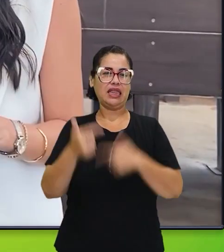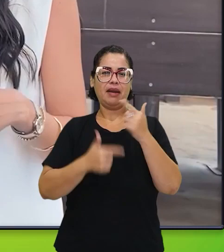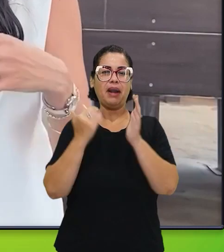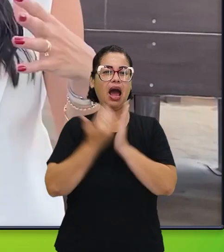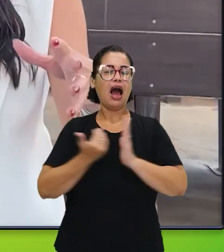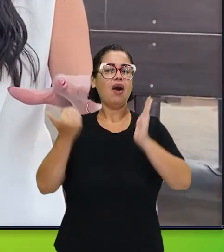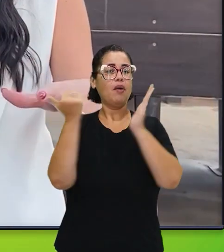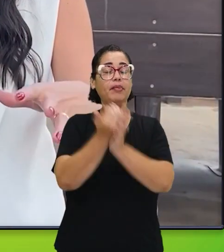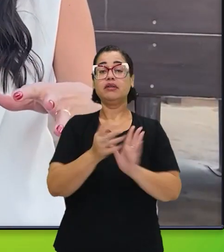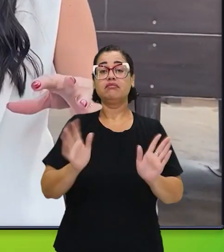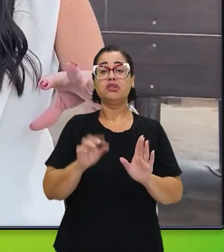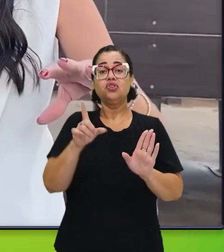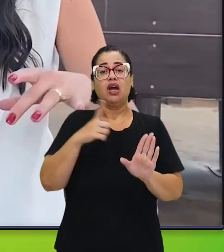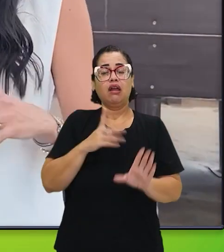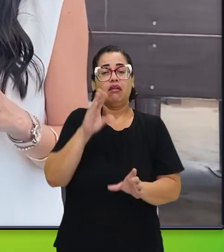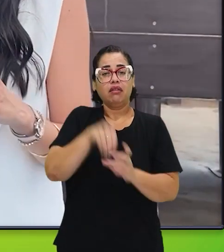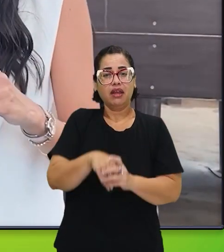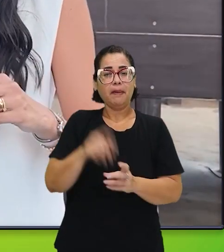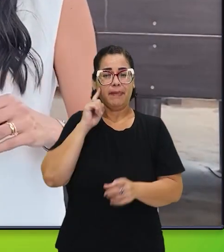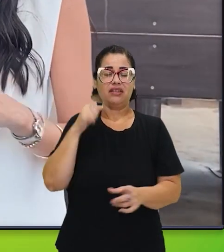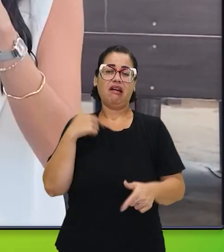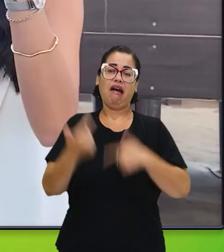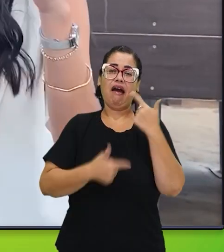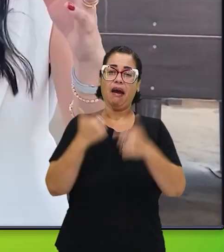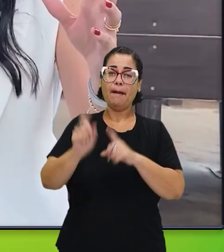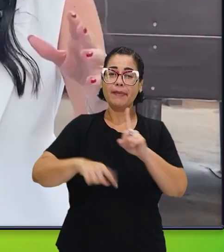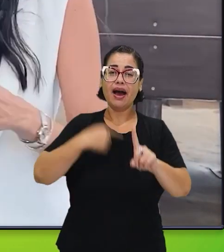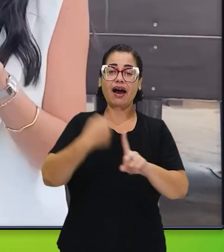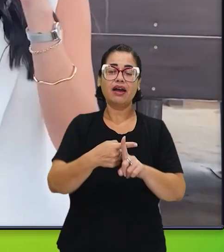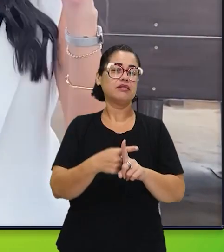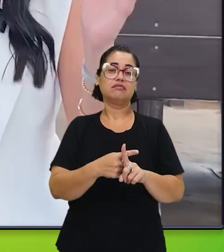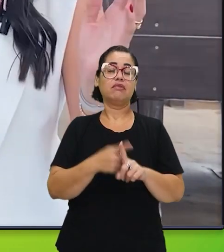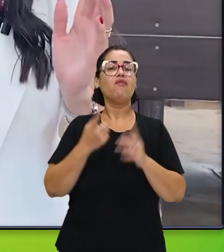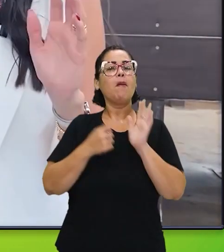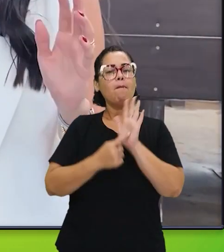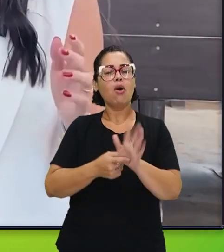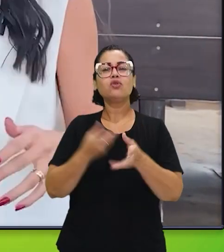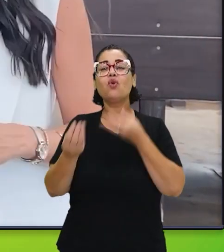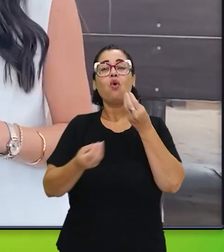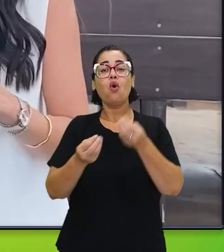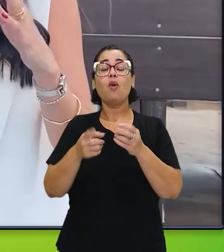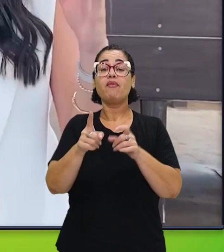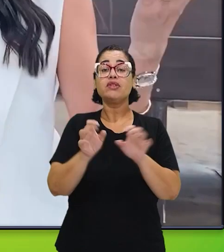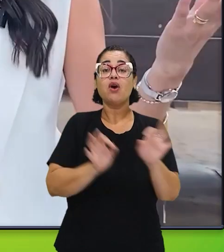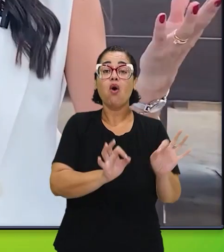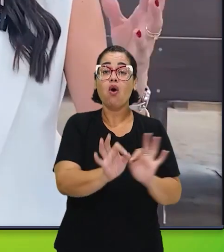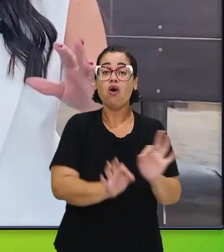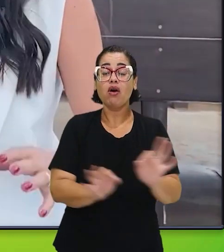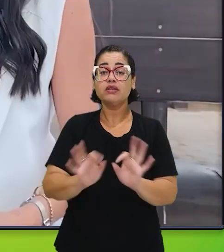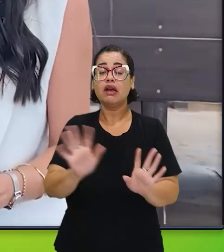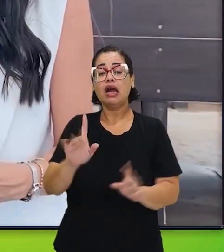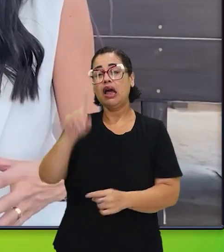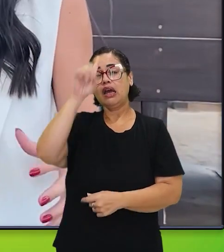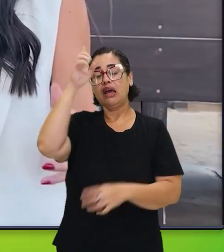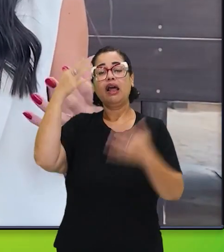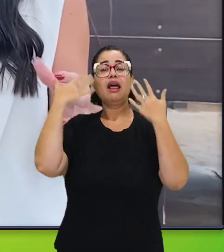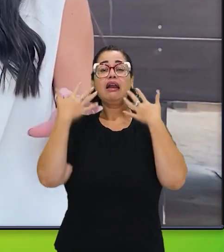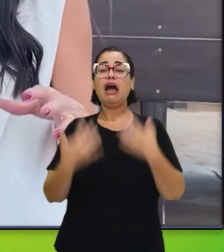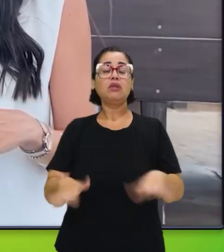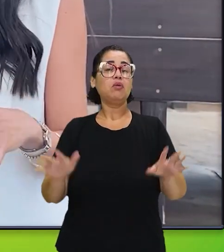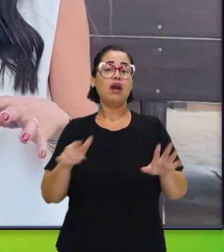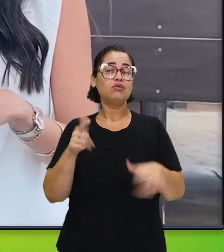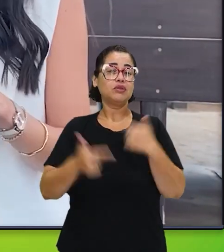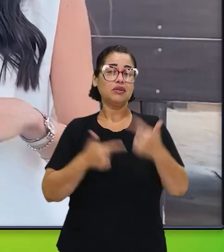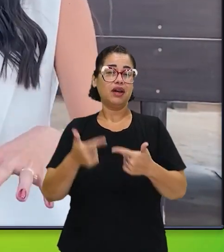é uma conversa explicando pra ele que ele não vai ter um trabalho a mais. Porque já é assim que a pessoa pensa. Nossa, vai me dar mais um trabalho. A gente tenta